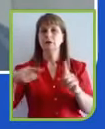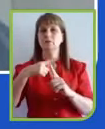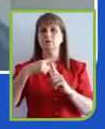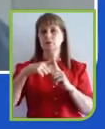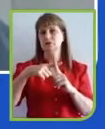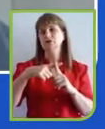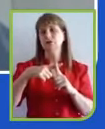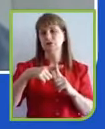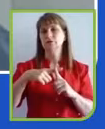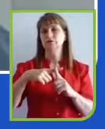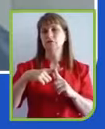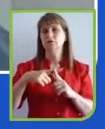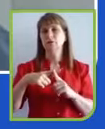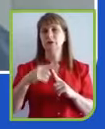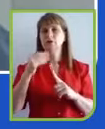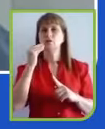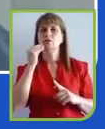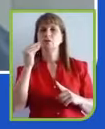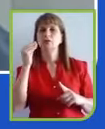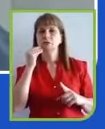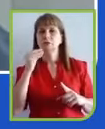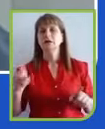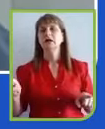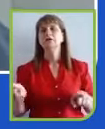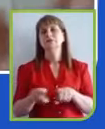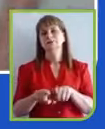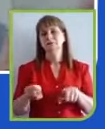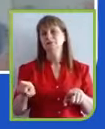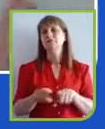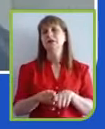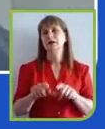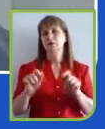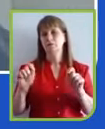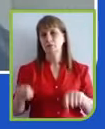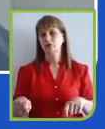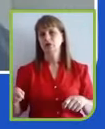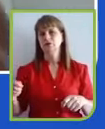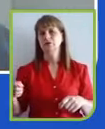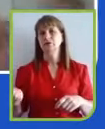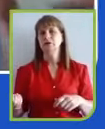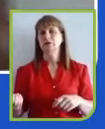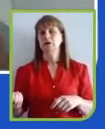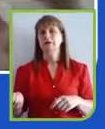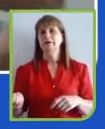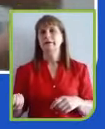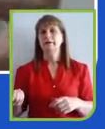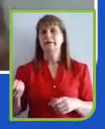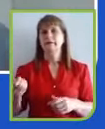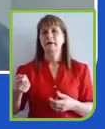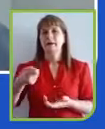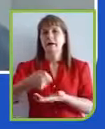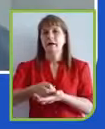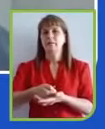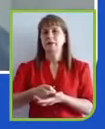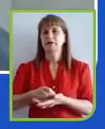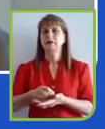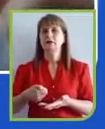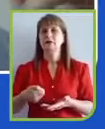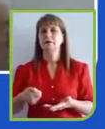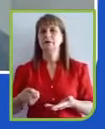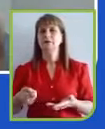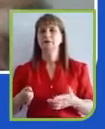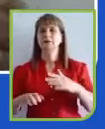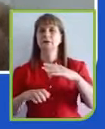também se aplica a pequenas e médias empresas em sustentabilidade. Não se aplica só as grandes. E não precisa de tantas ferramentas para